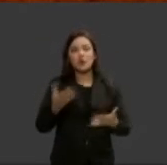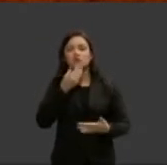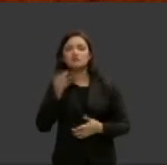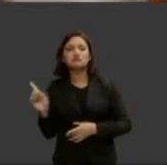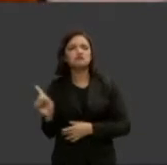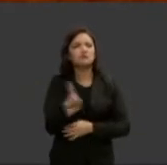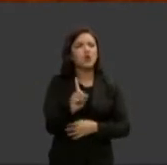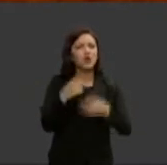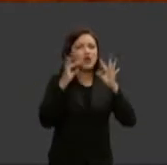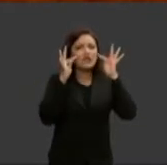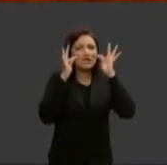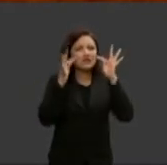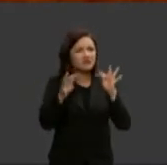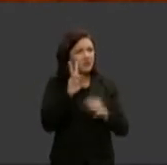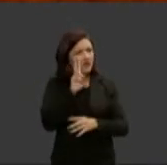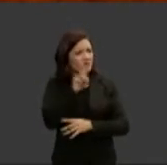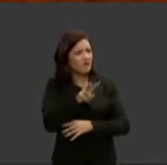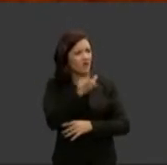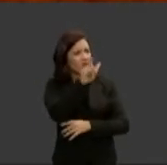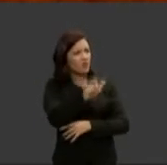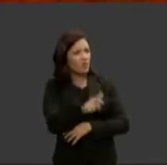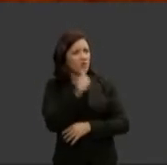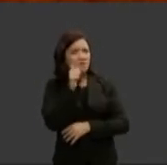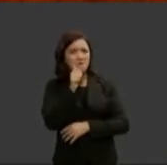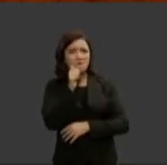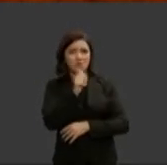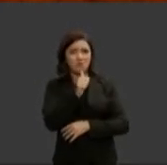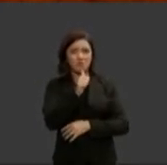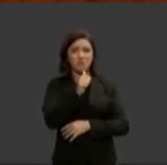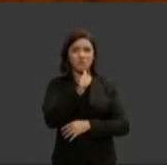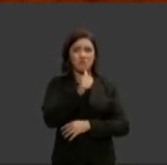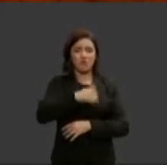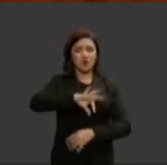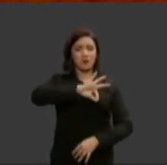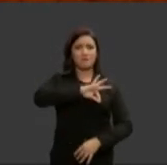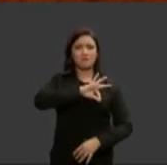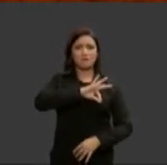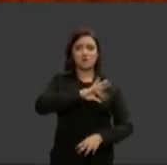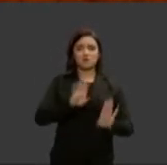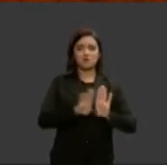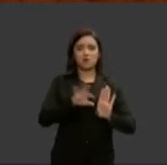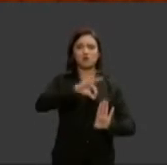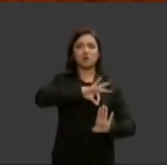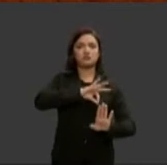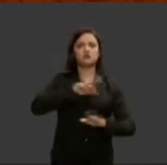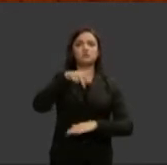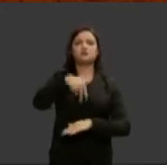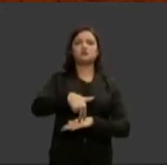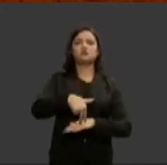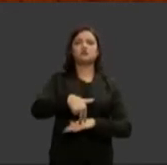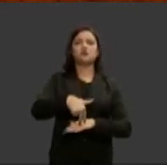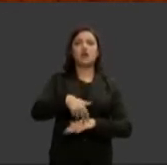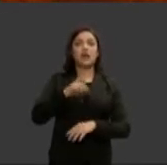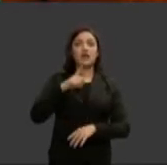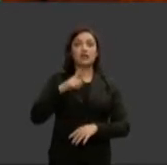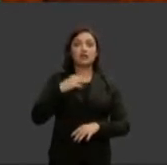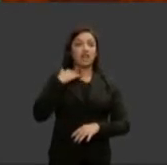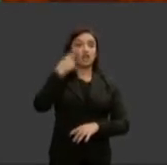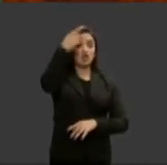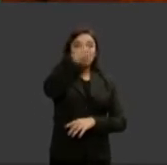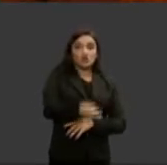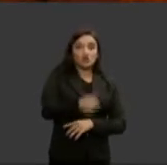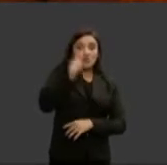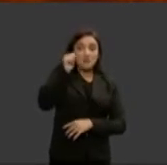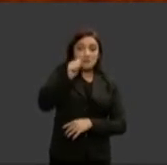-se com uma mulher uma mulher policial na frente da porta uma juíza na condução do ato